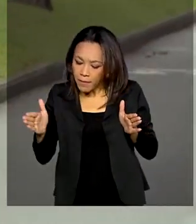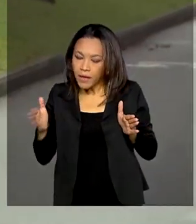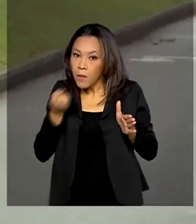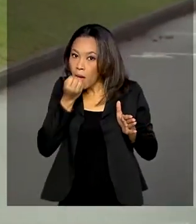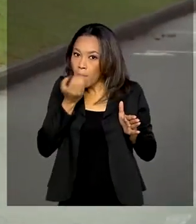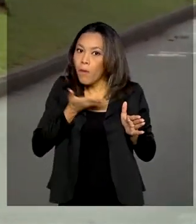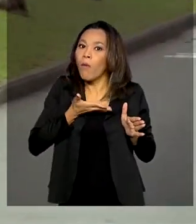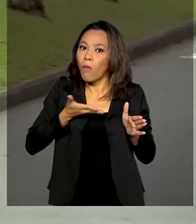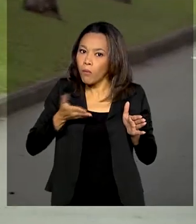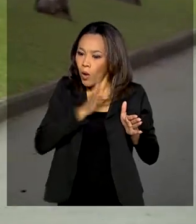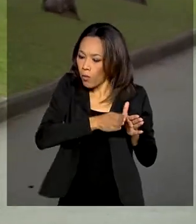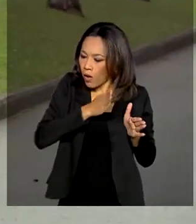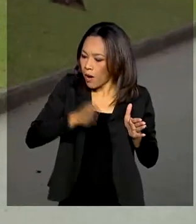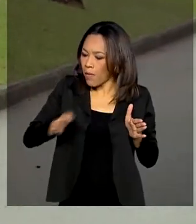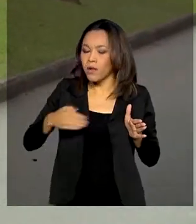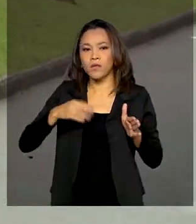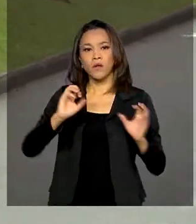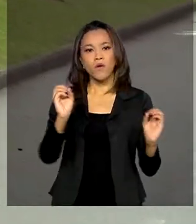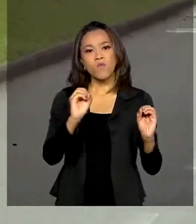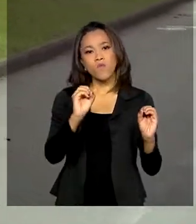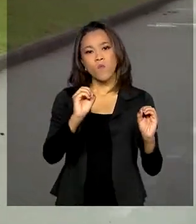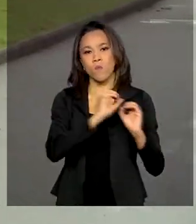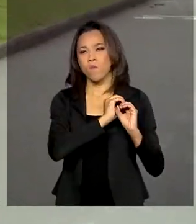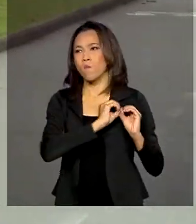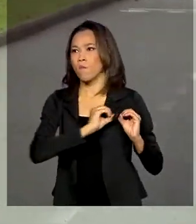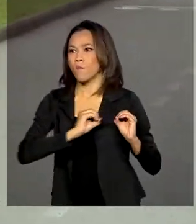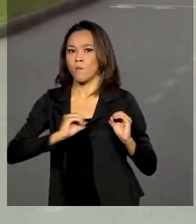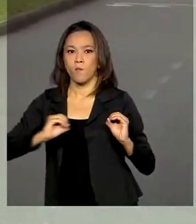melhor do que aqueles que não praticam nenhum tipo de exercício. Obrigado. Obrigado. Obrigado.